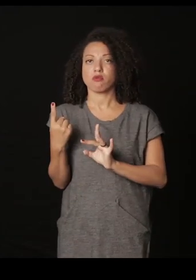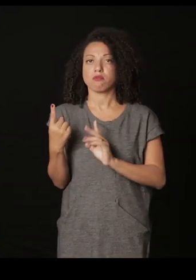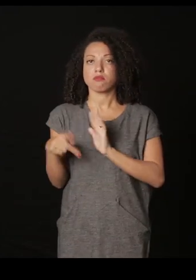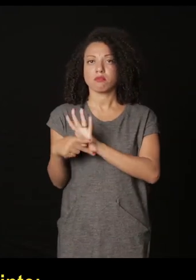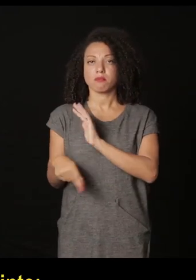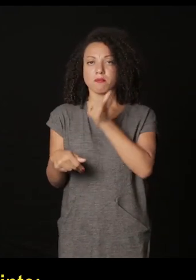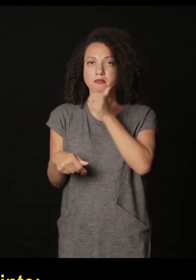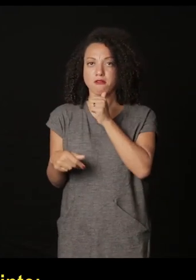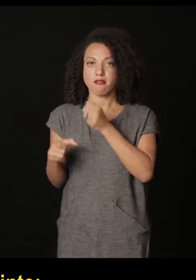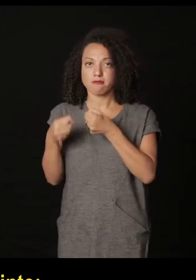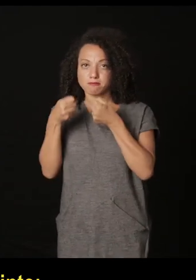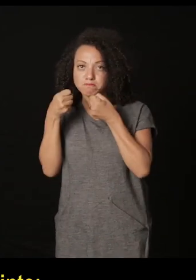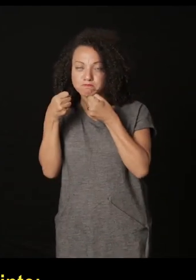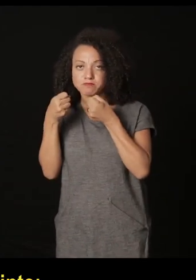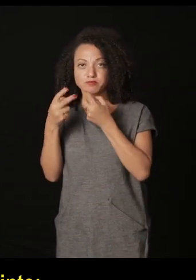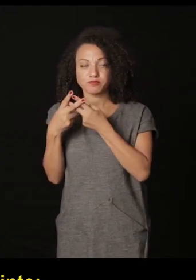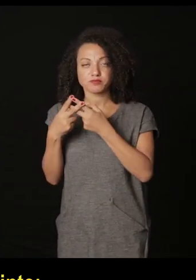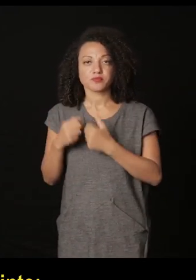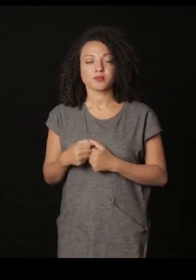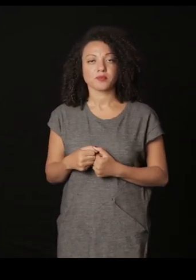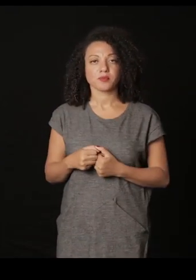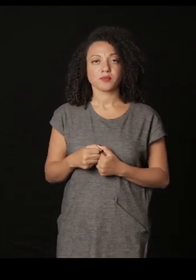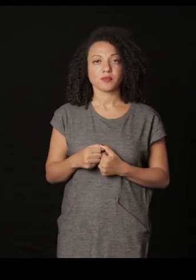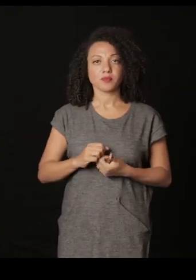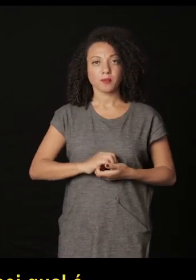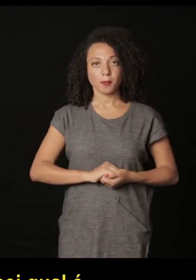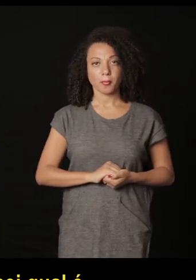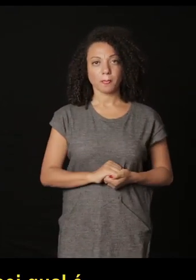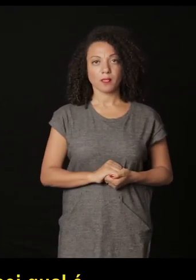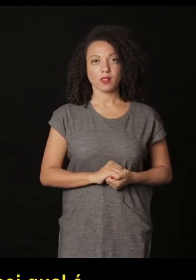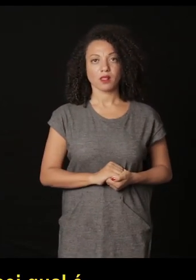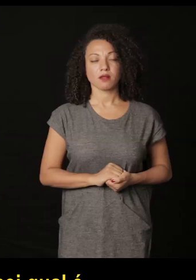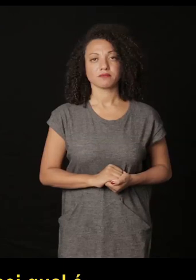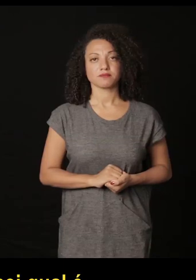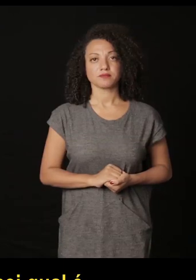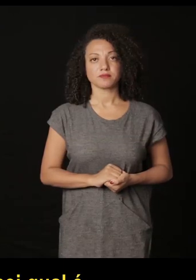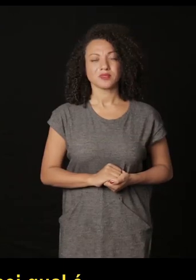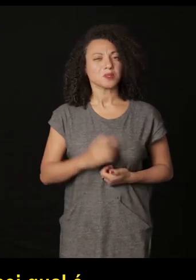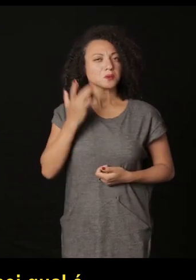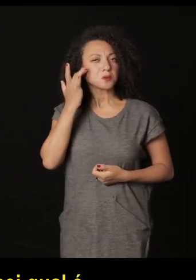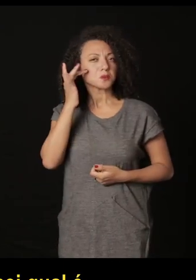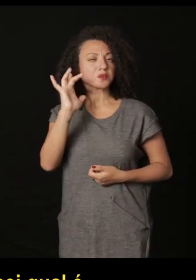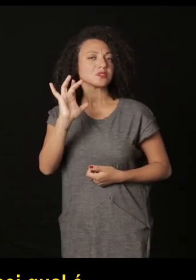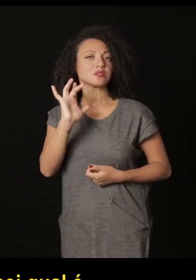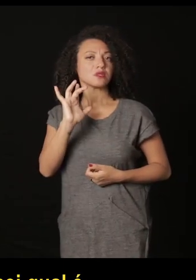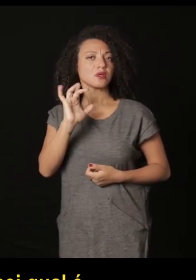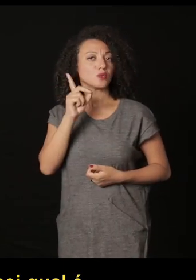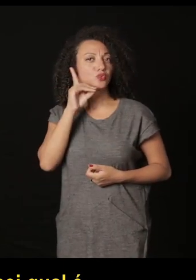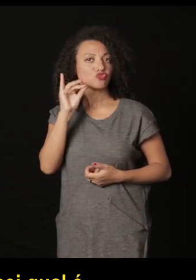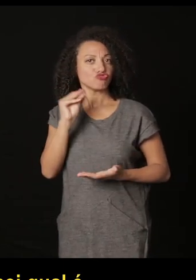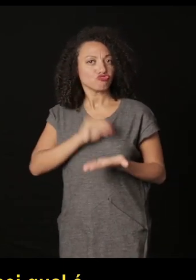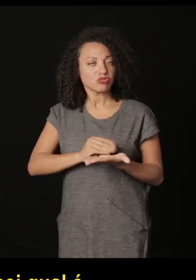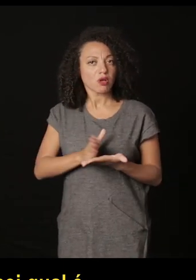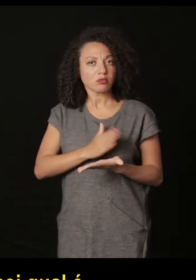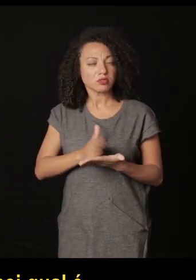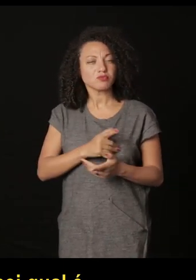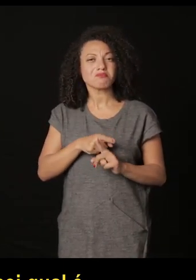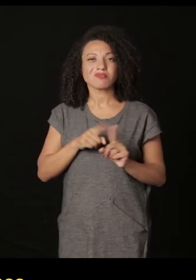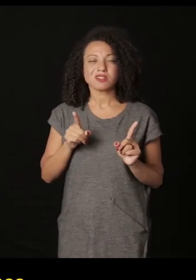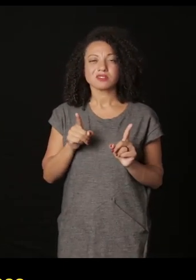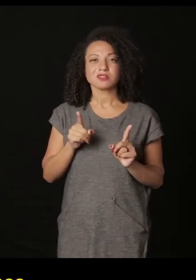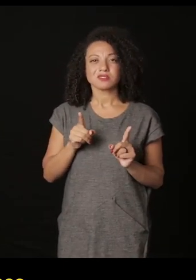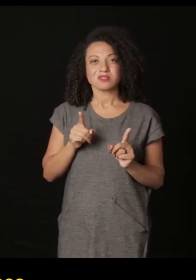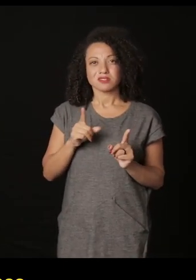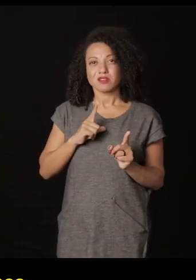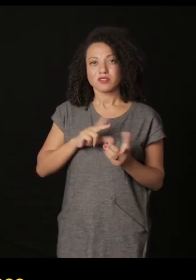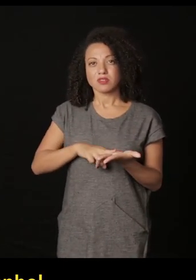ela escreveu em 99 o seguinte em mal de arquivo bom eu não sei qual é a data do livro